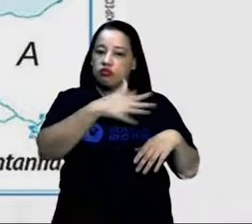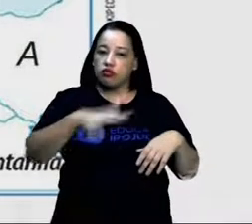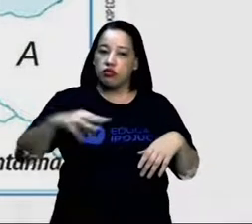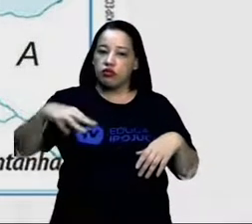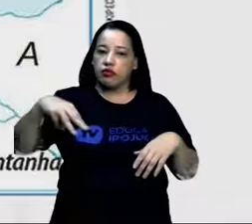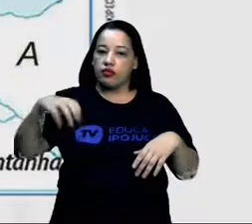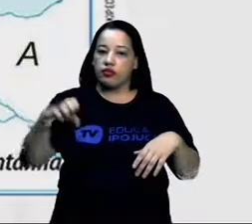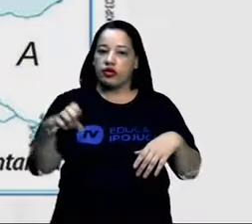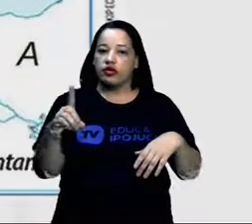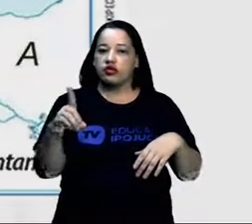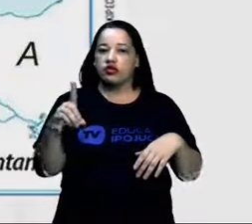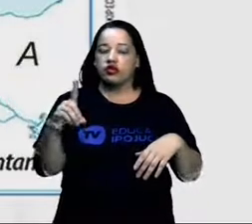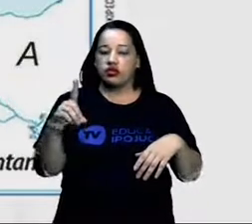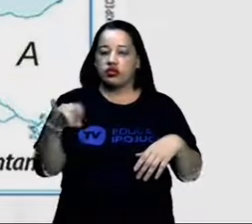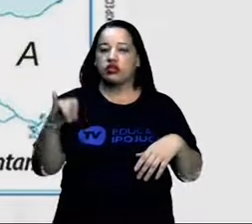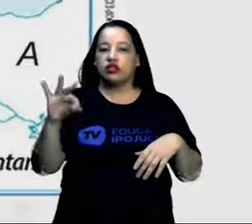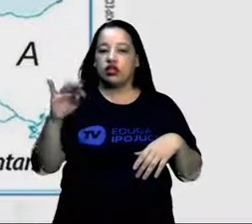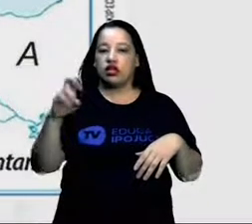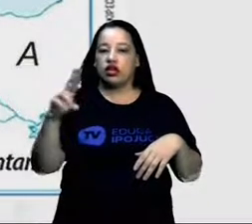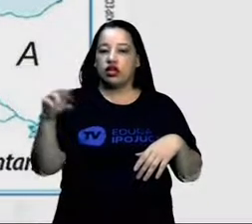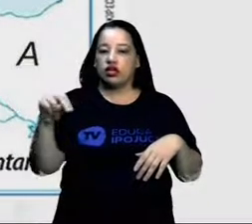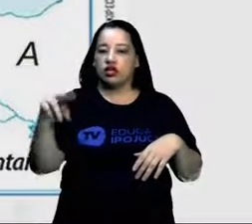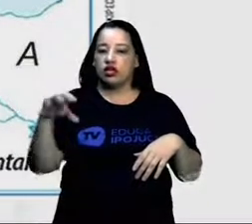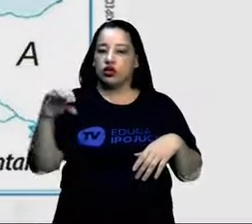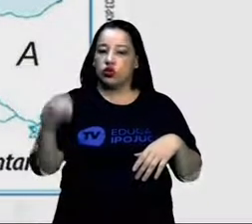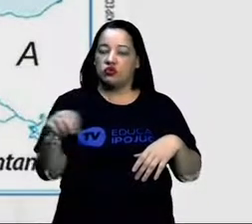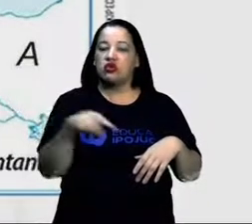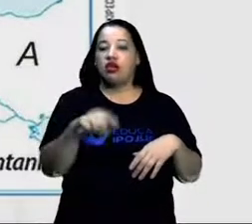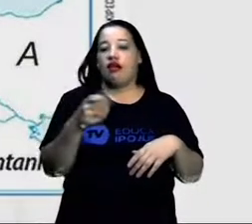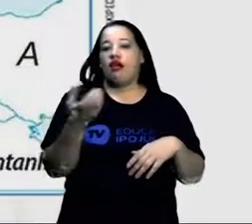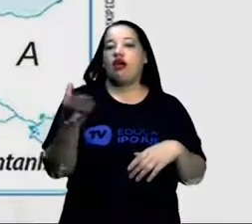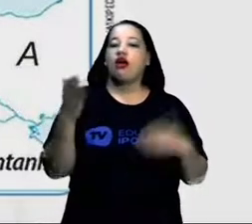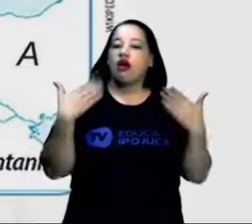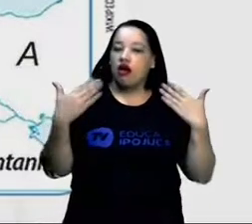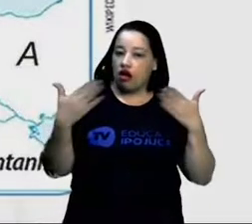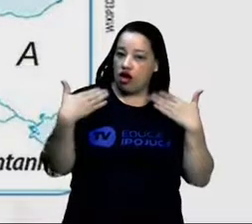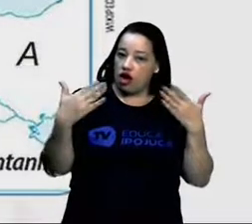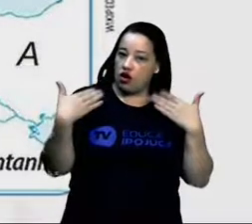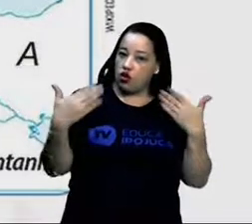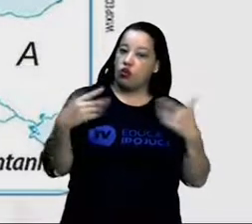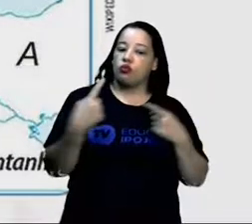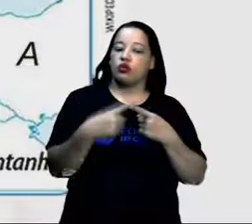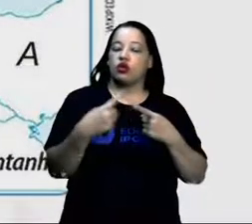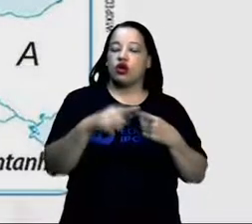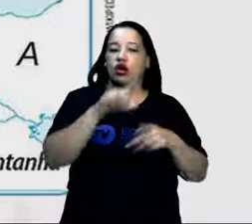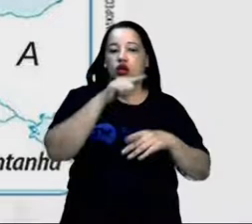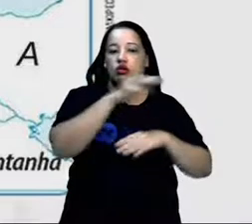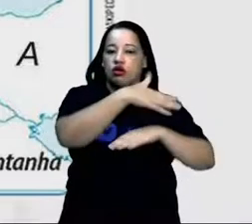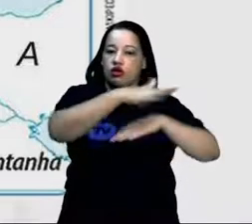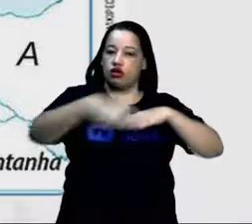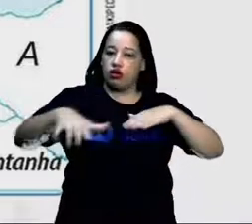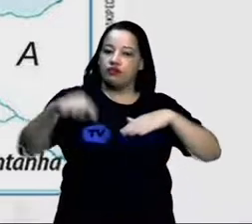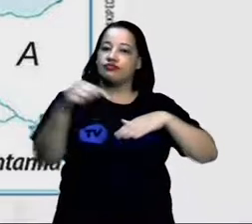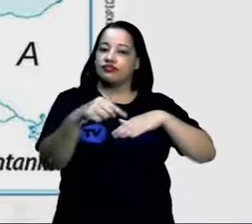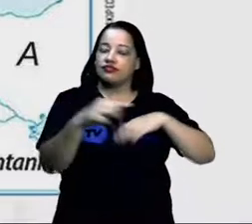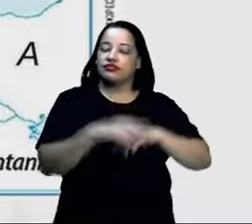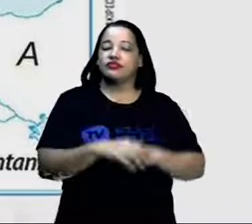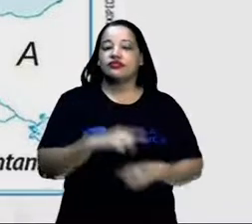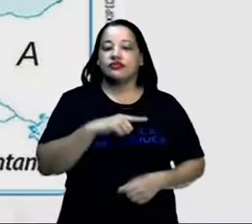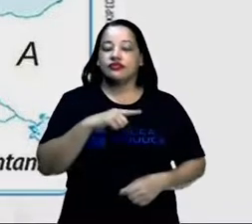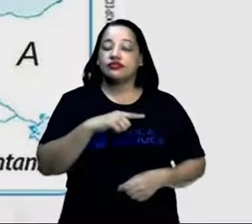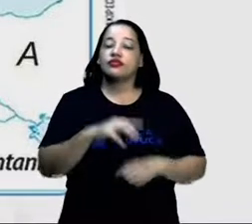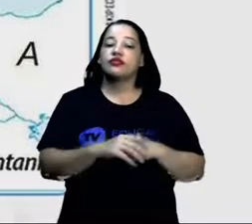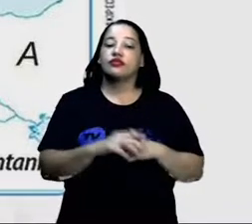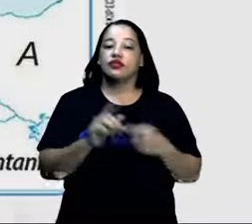de clima mais quente, que é justamente por conta da existência do mar Mediterrâneo, certo? E a gente